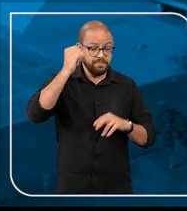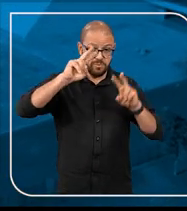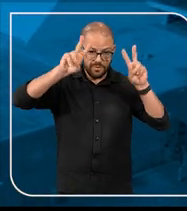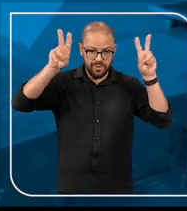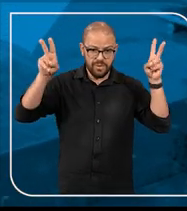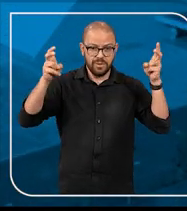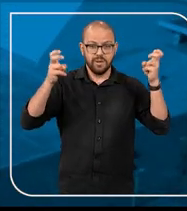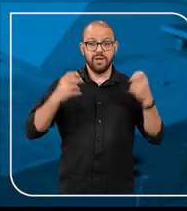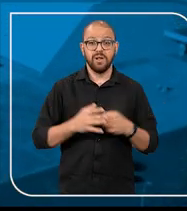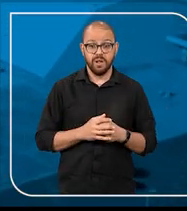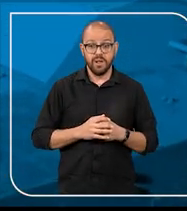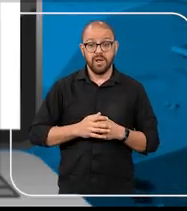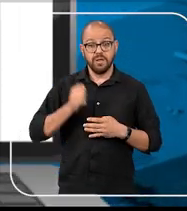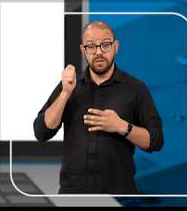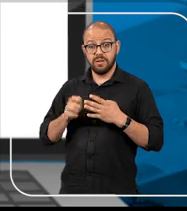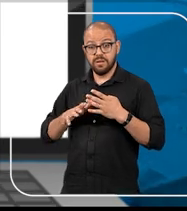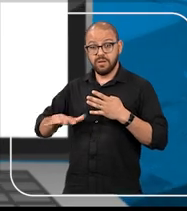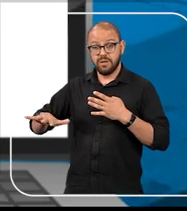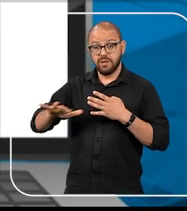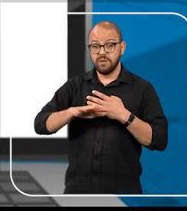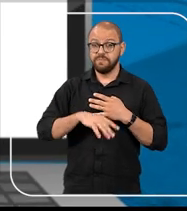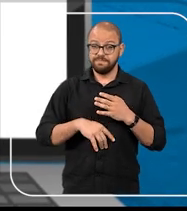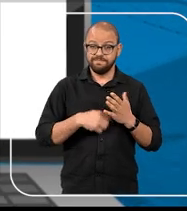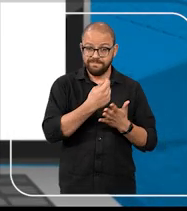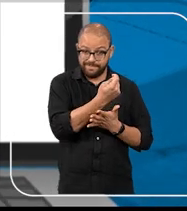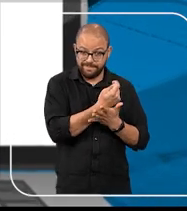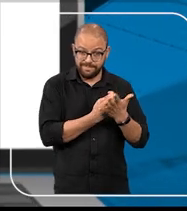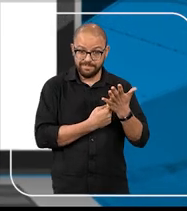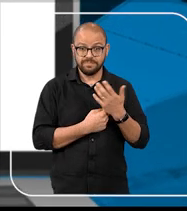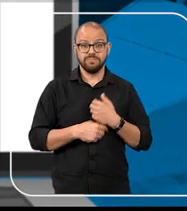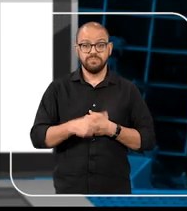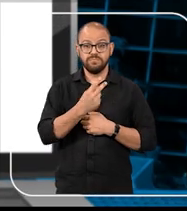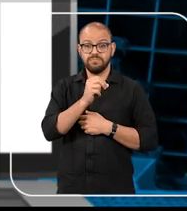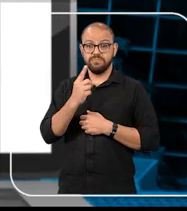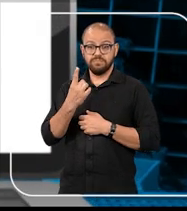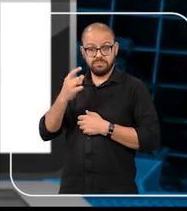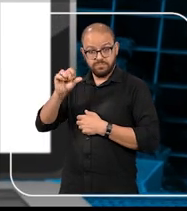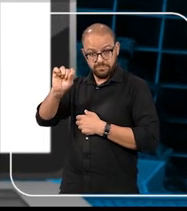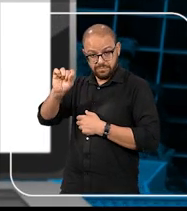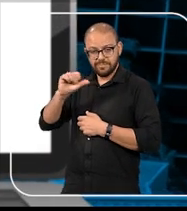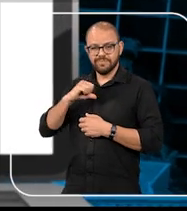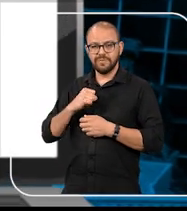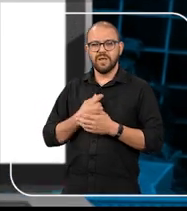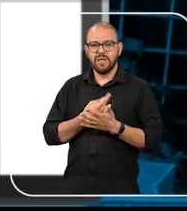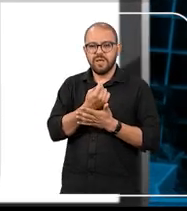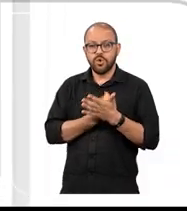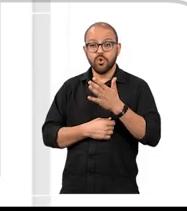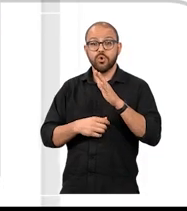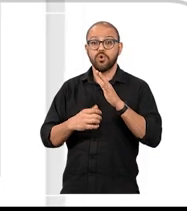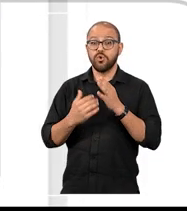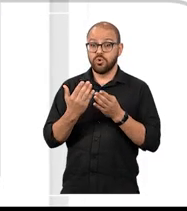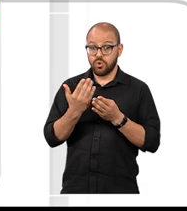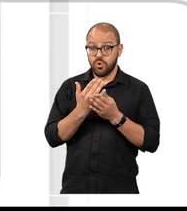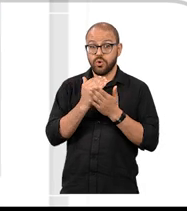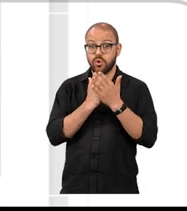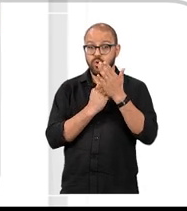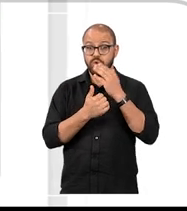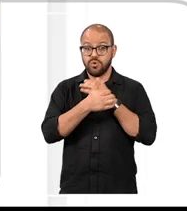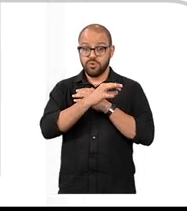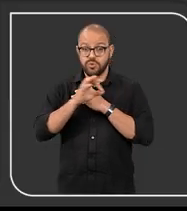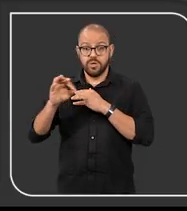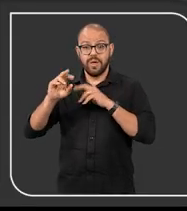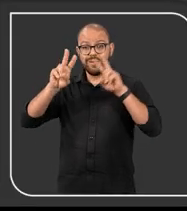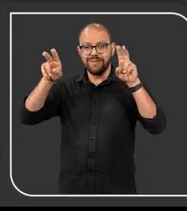destaque relacionada ao tema é a jurisprudência em teses. Em 2018, a edição número 100